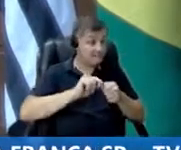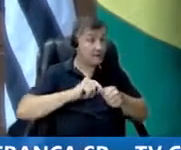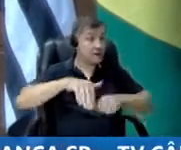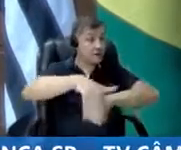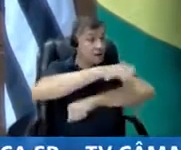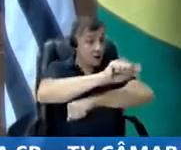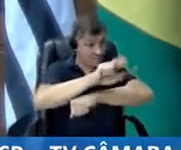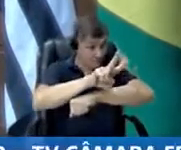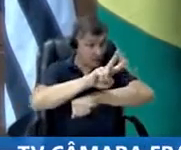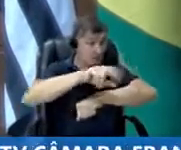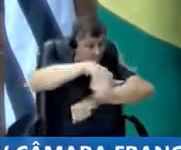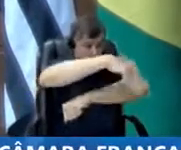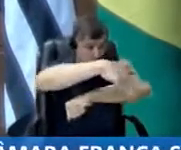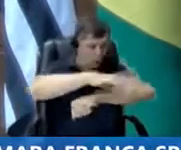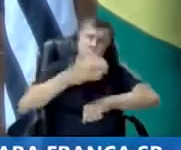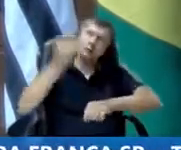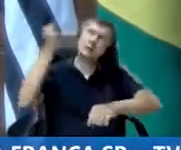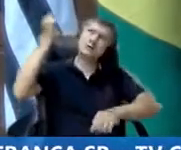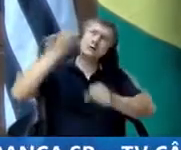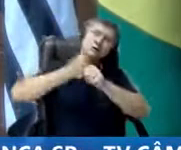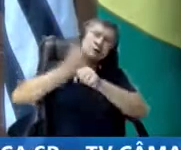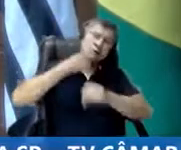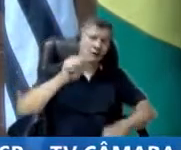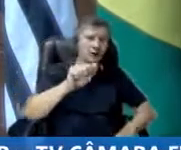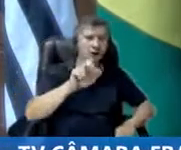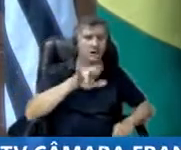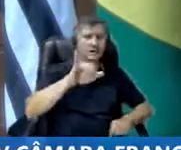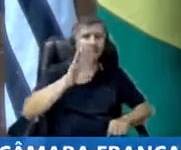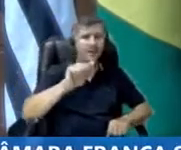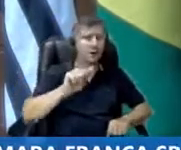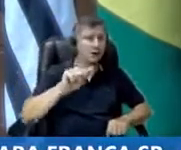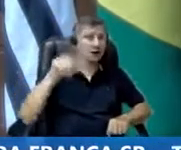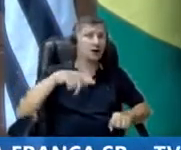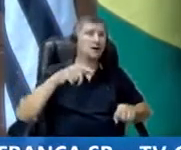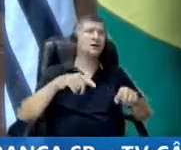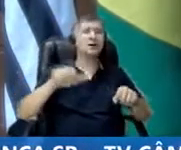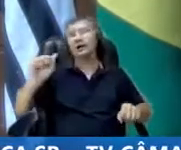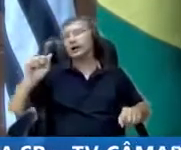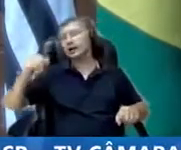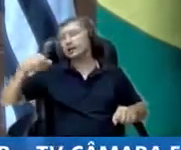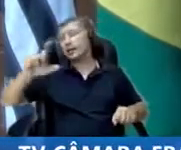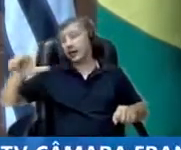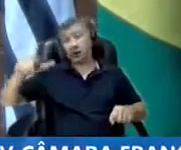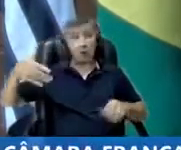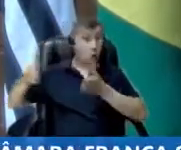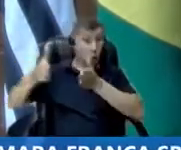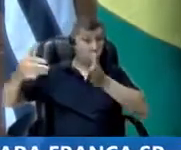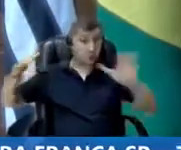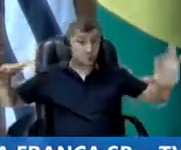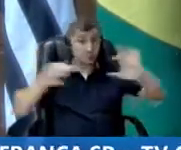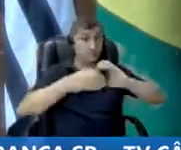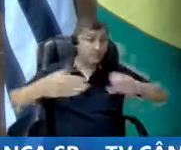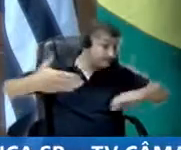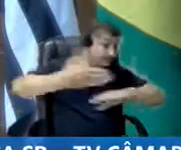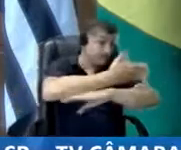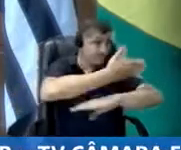do Ariba Alieiro, que interligou os anel viário da cidade de Franca, ela é a única que ainda não recebeu